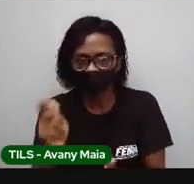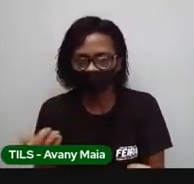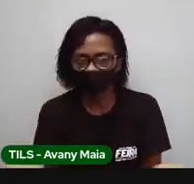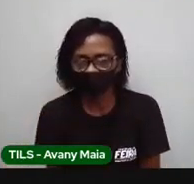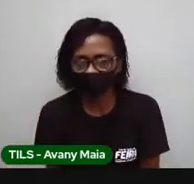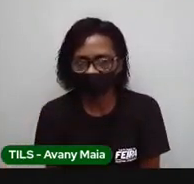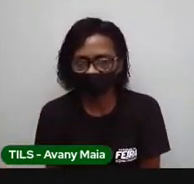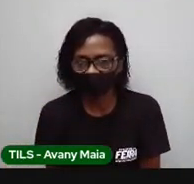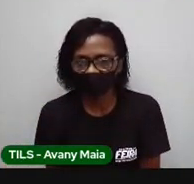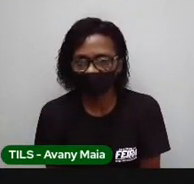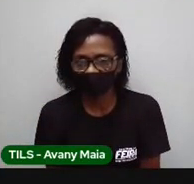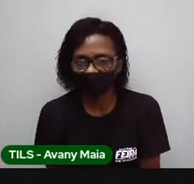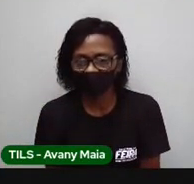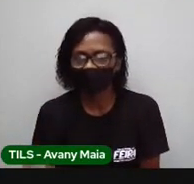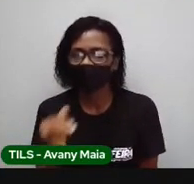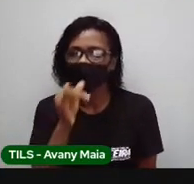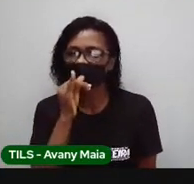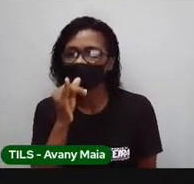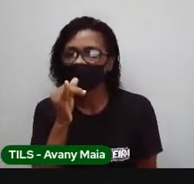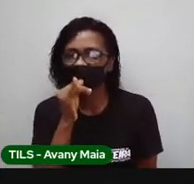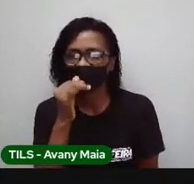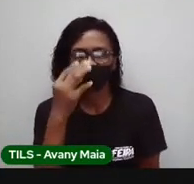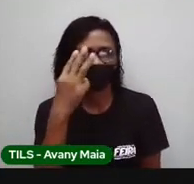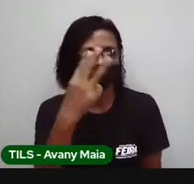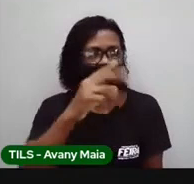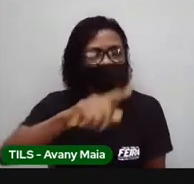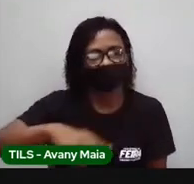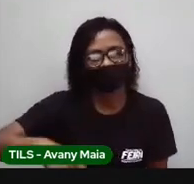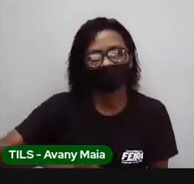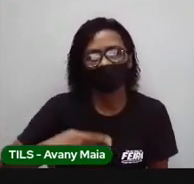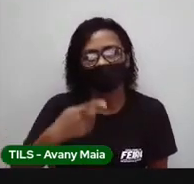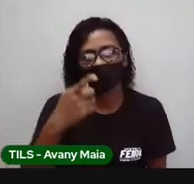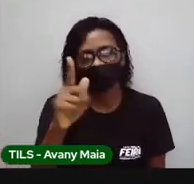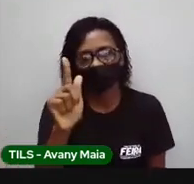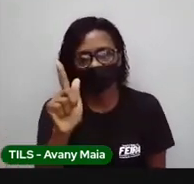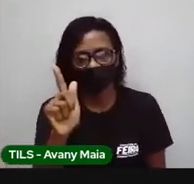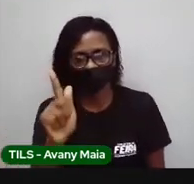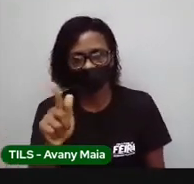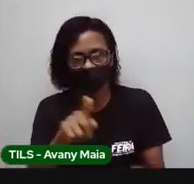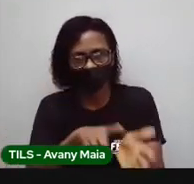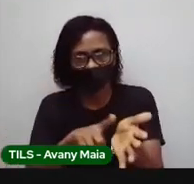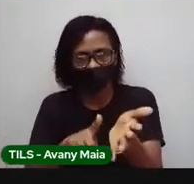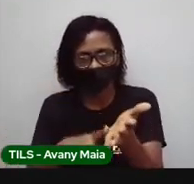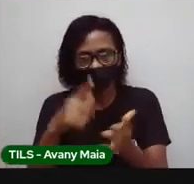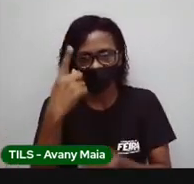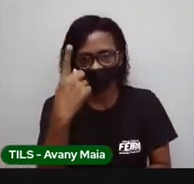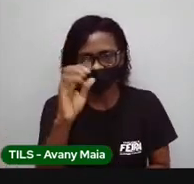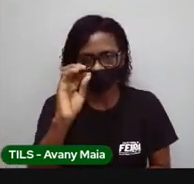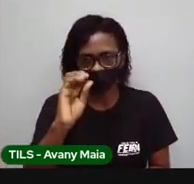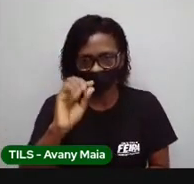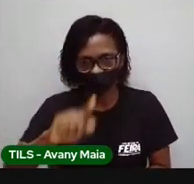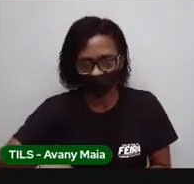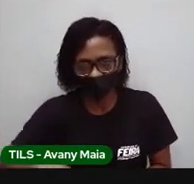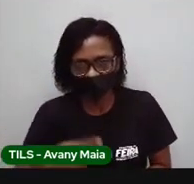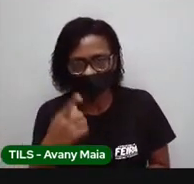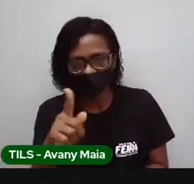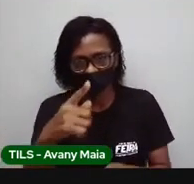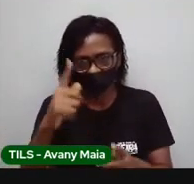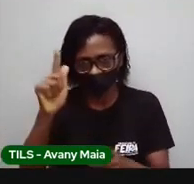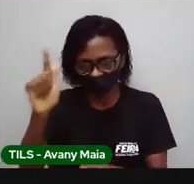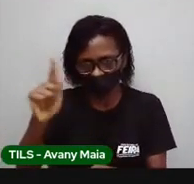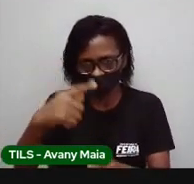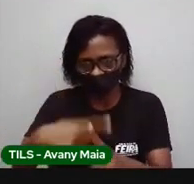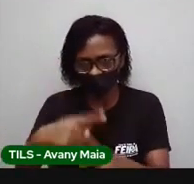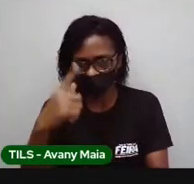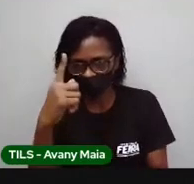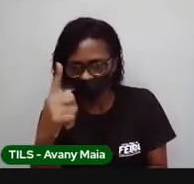eu posso fazer mil gramas, mais mil gramas, mais mil gramas.